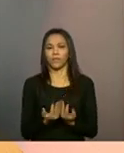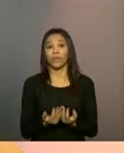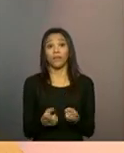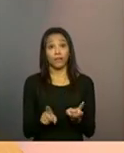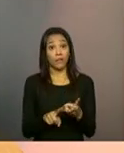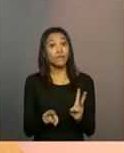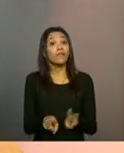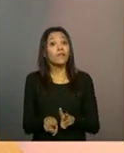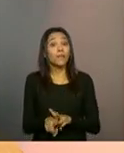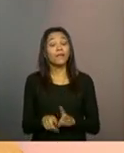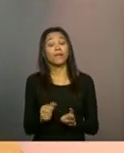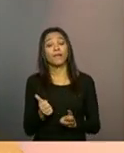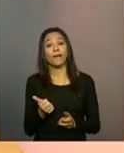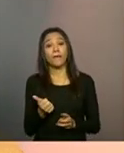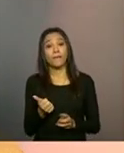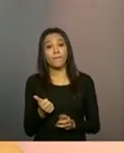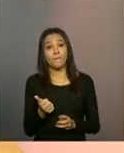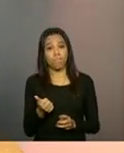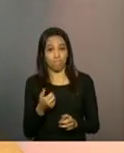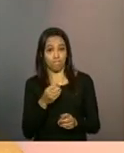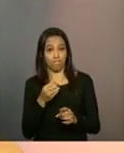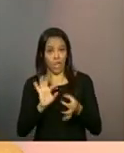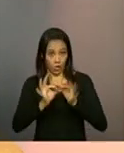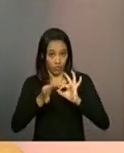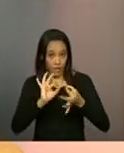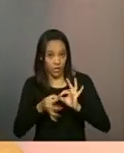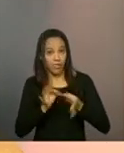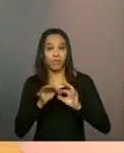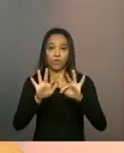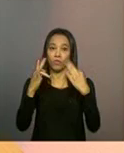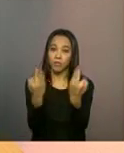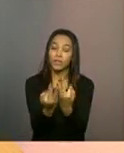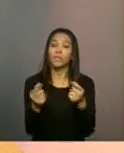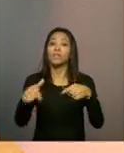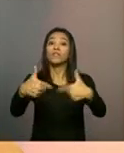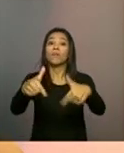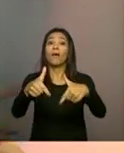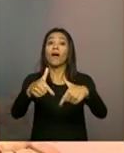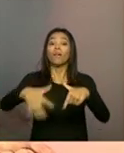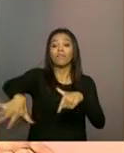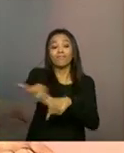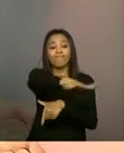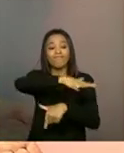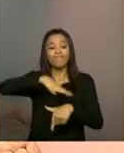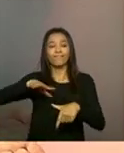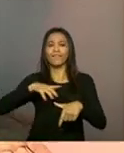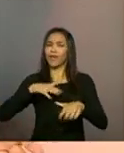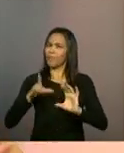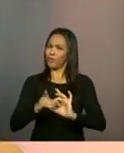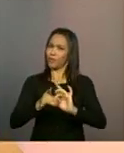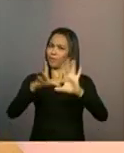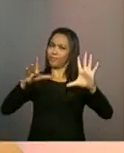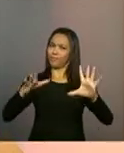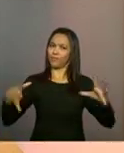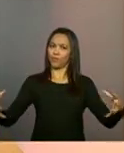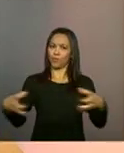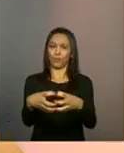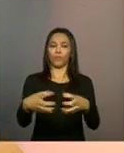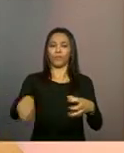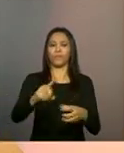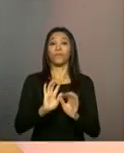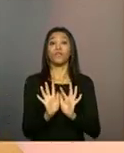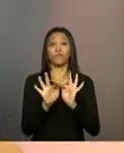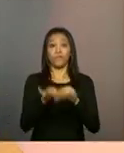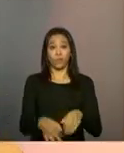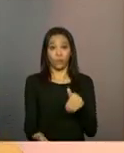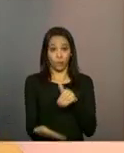temos... E aí, tanto as oficinas com famílias quanto as ações comunitárias têm esse caráter bastante coletivo, né? E por fim, nós